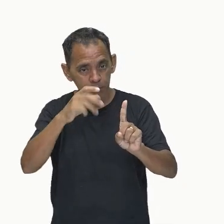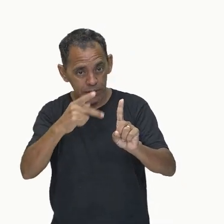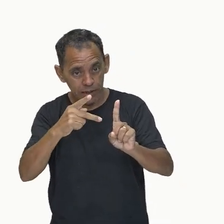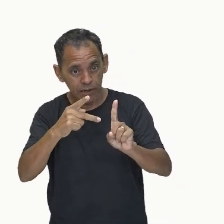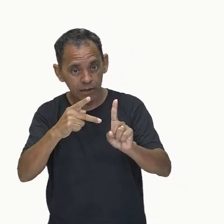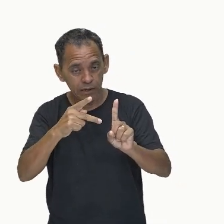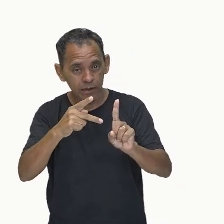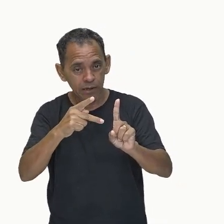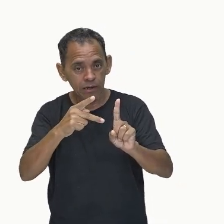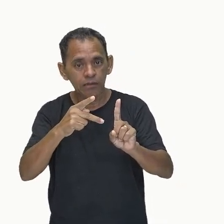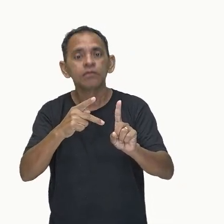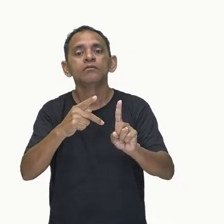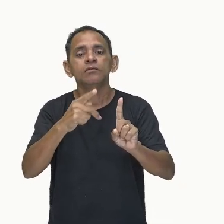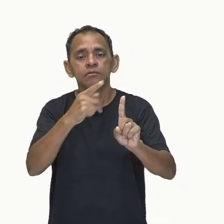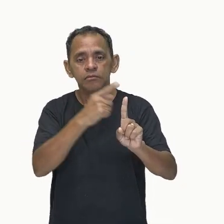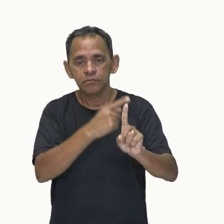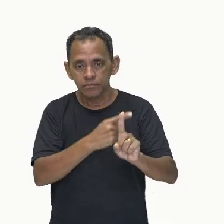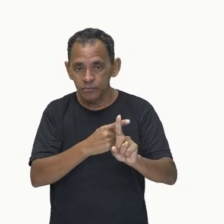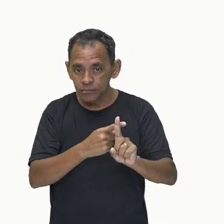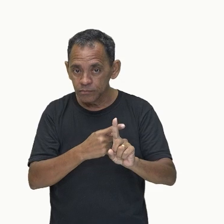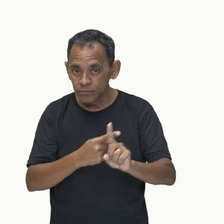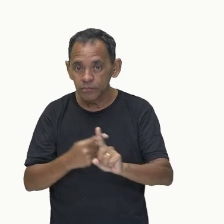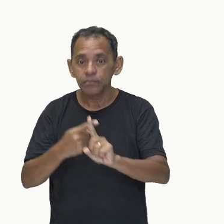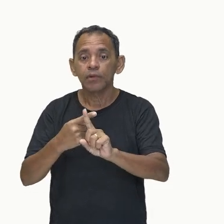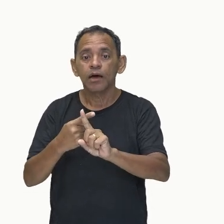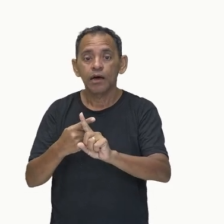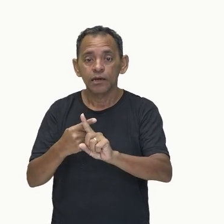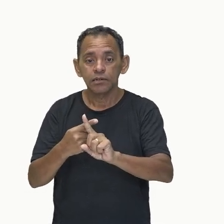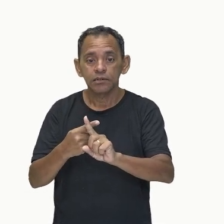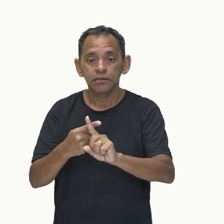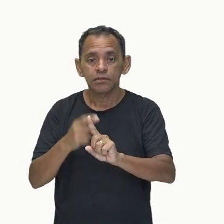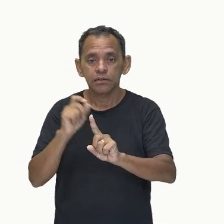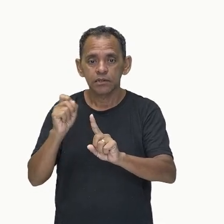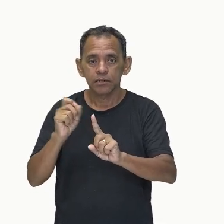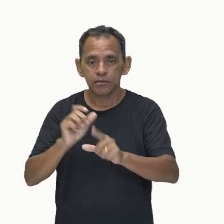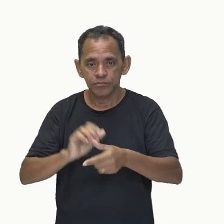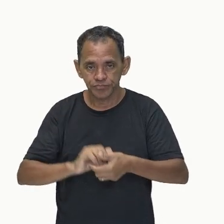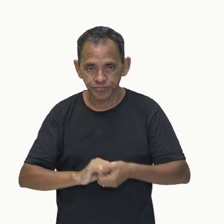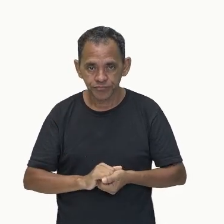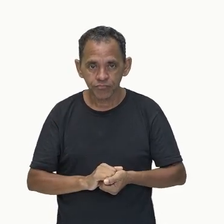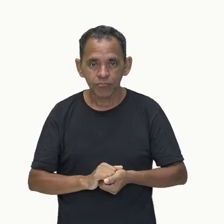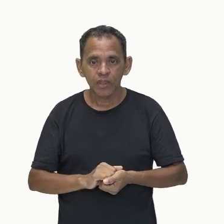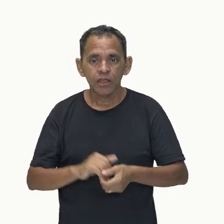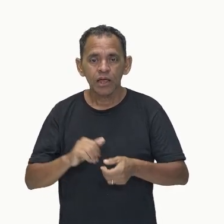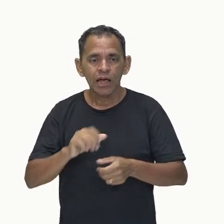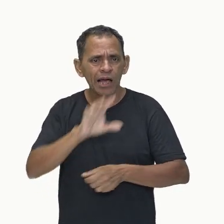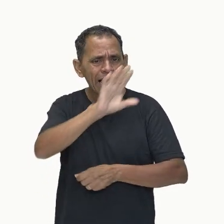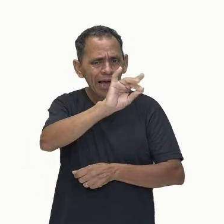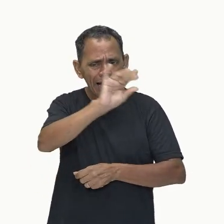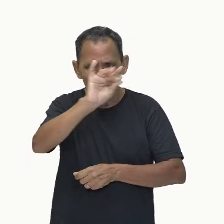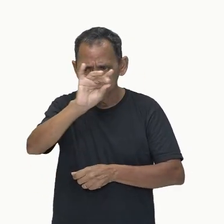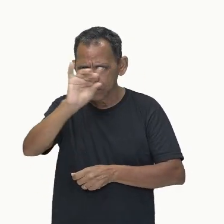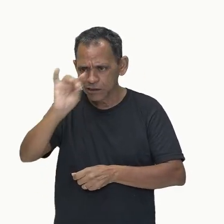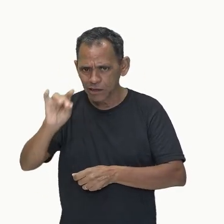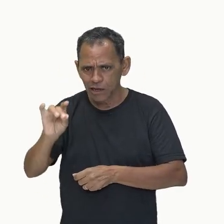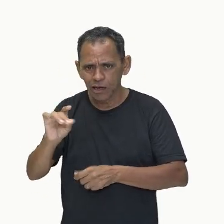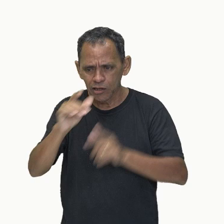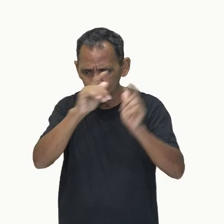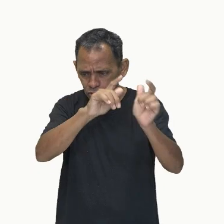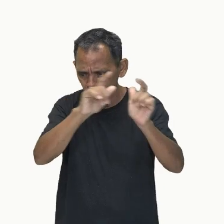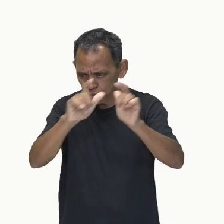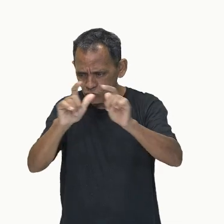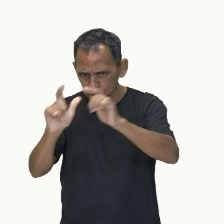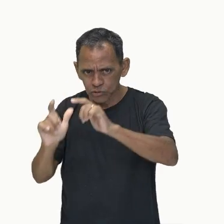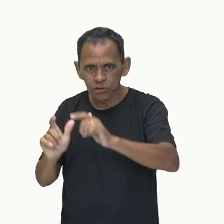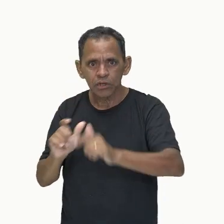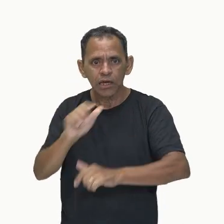aqui. Se eu calcular ele aqui, cinética mais potencial. Então, em cada um desses pontos aqui, no A, no B,